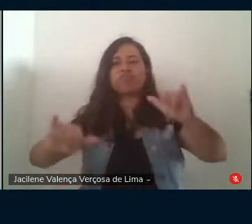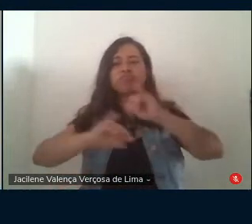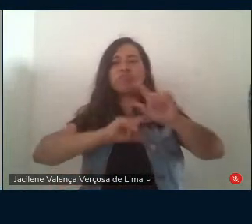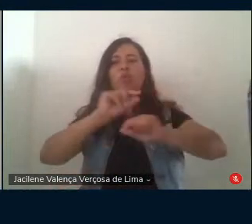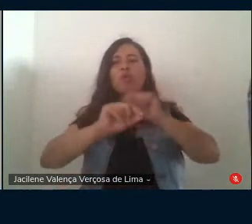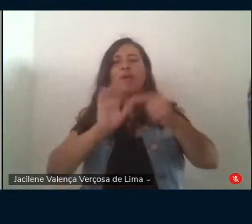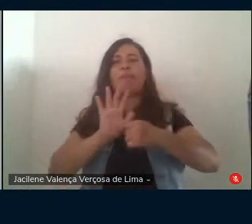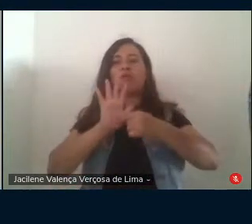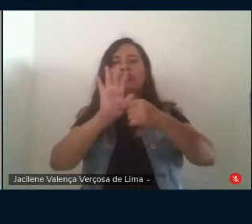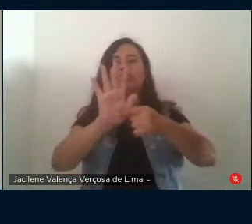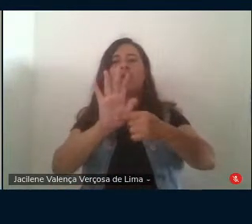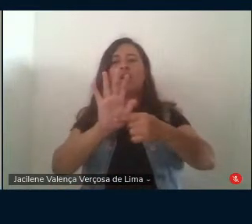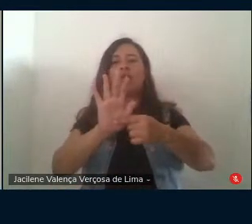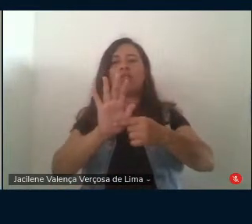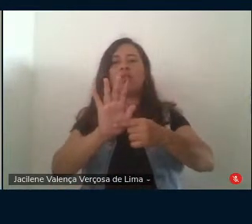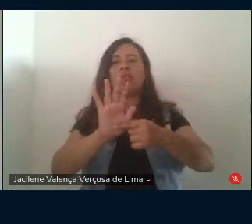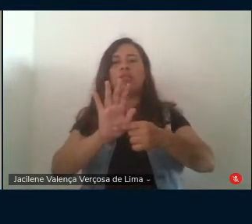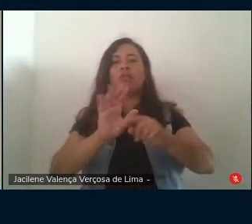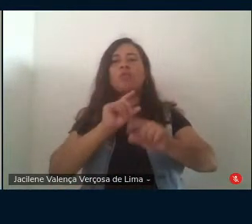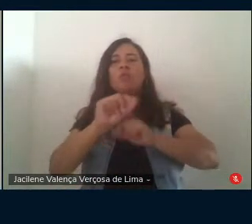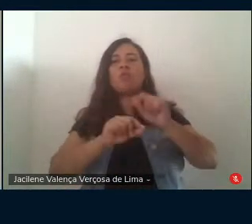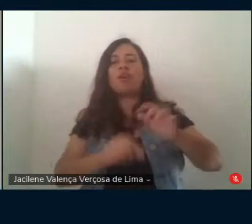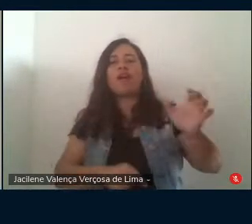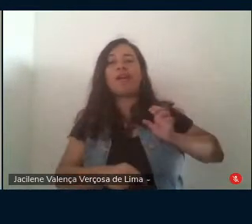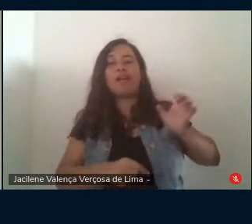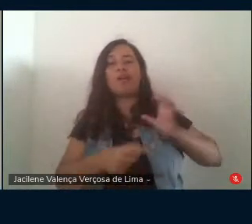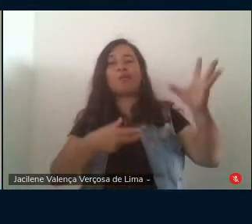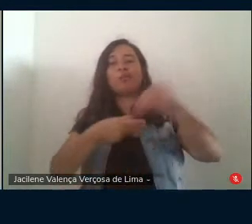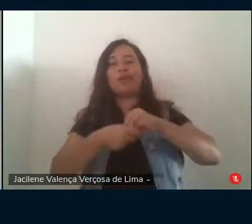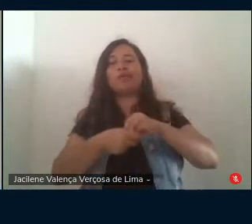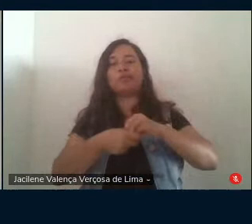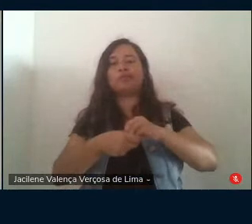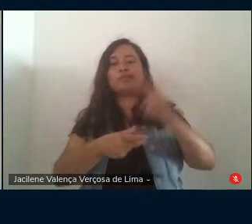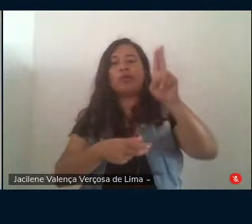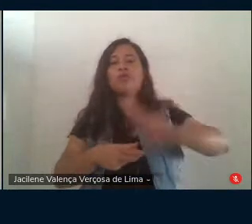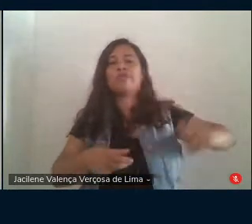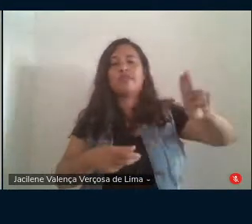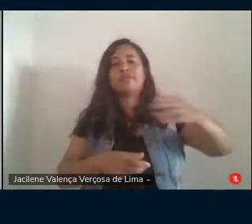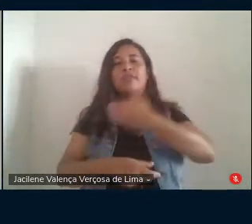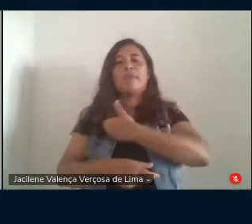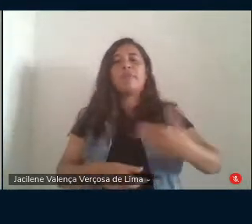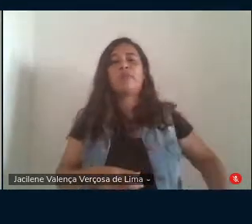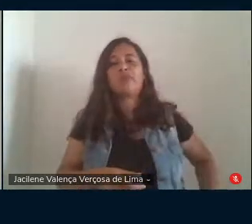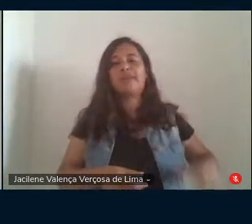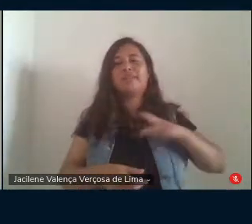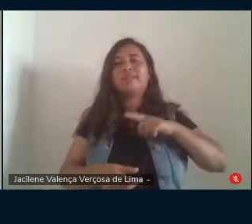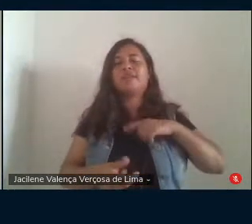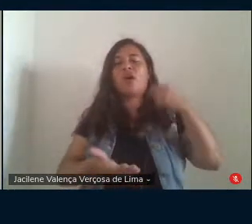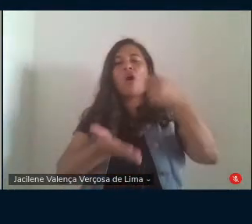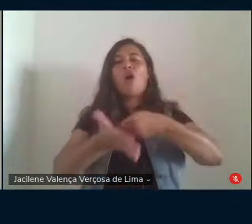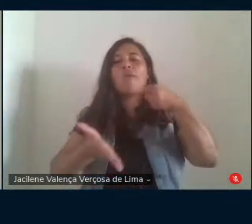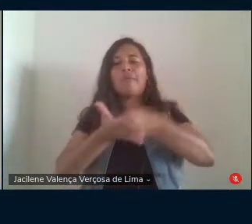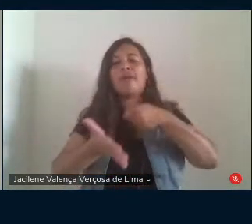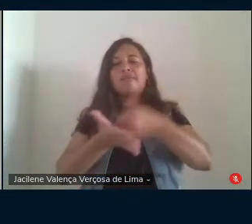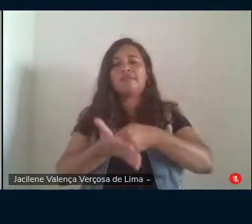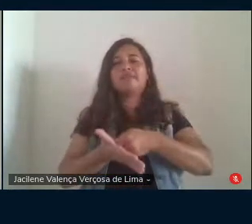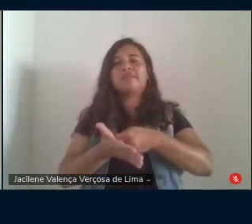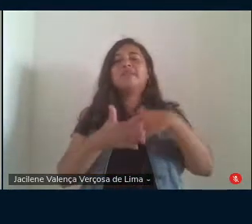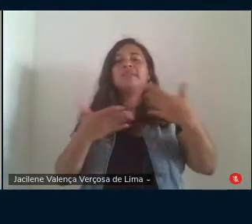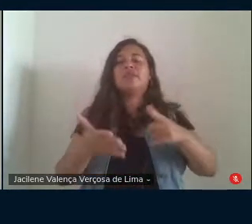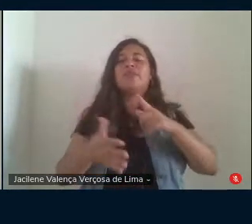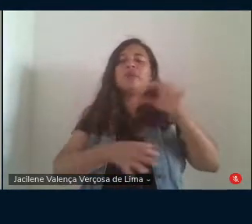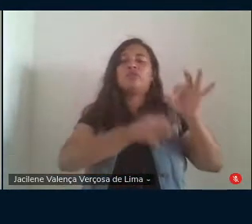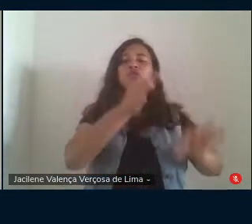público é que havia muitos ricos nas universidades públicas razão pela qual a cobrança de mensalidades se constituía um fato de